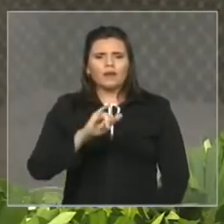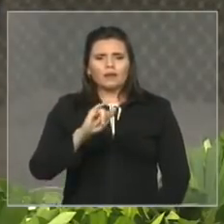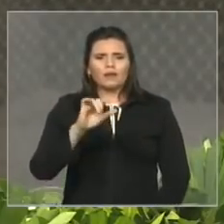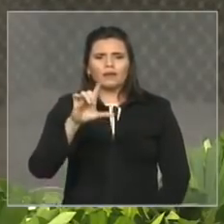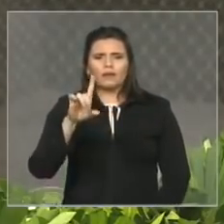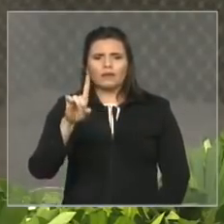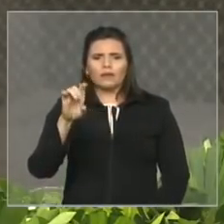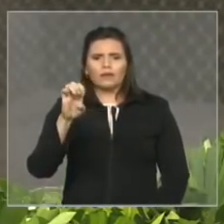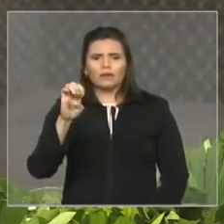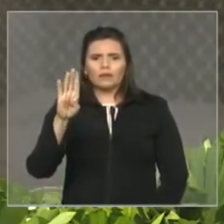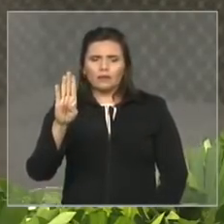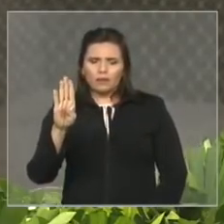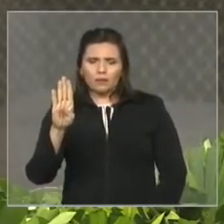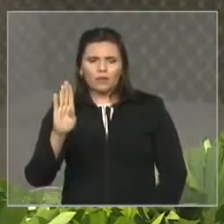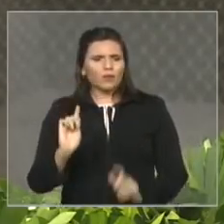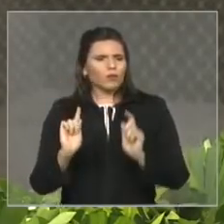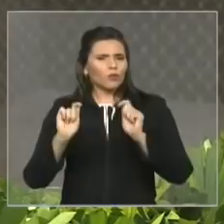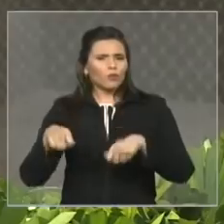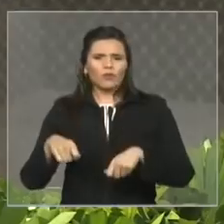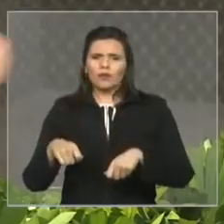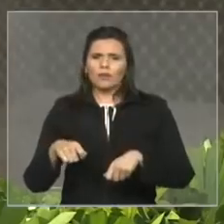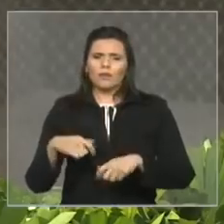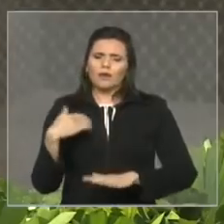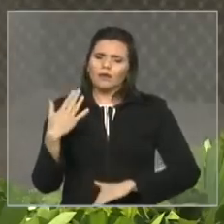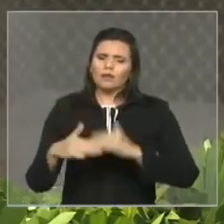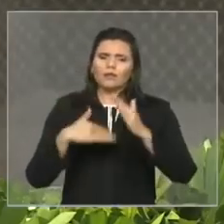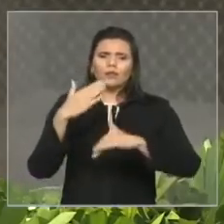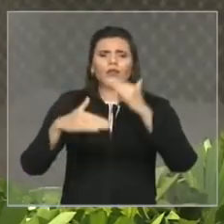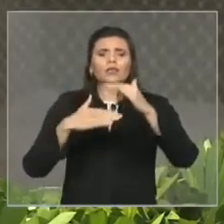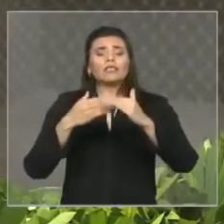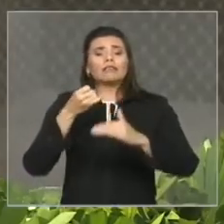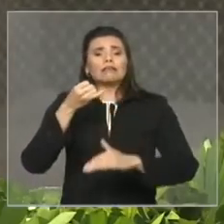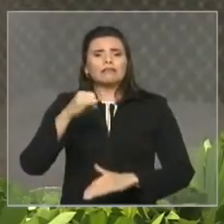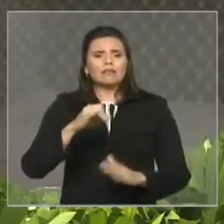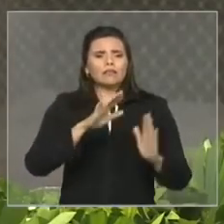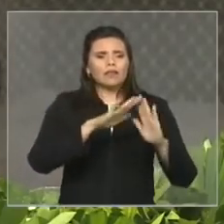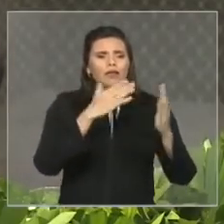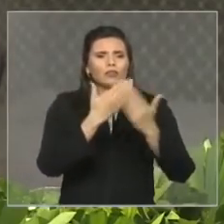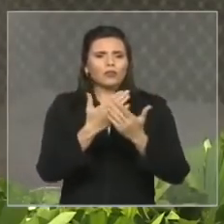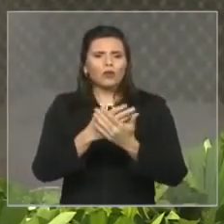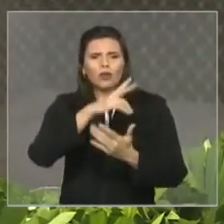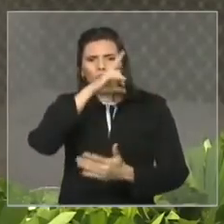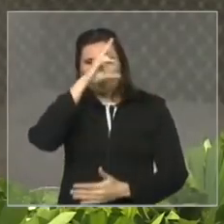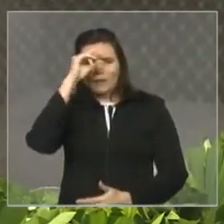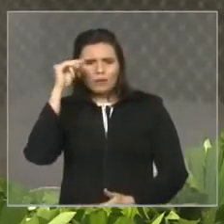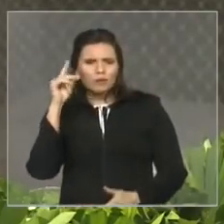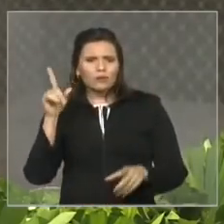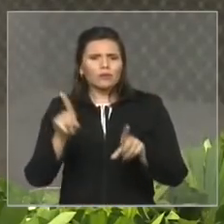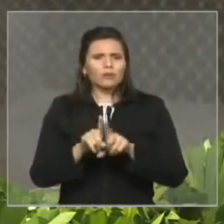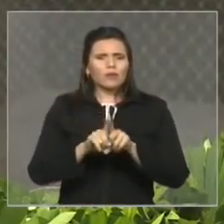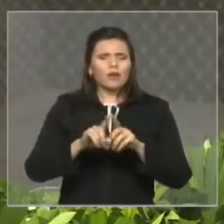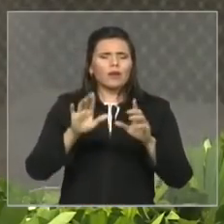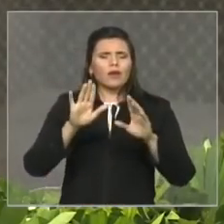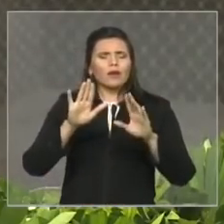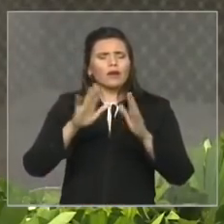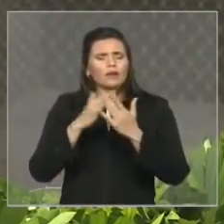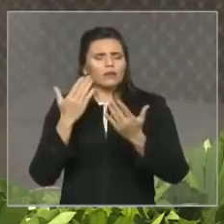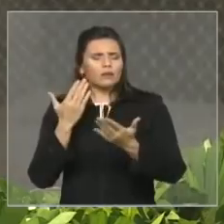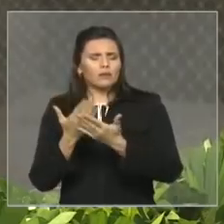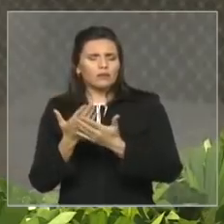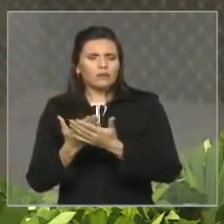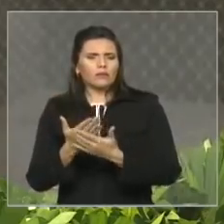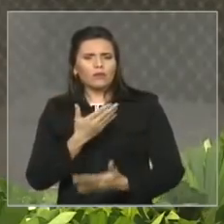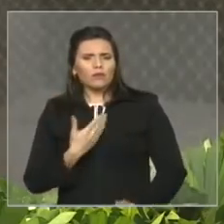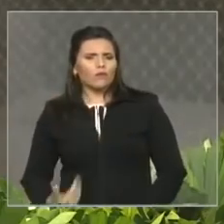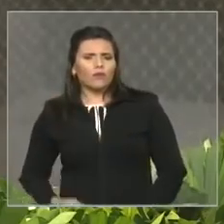se não houver idêntico esforço por parte das redes municipais há aqui muitos eminentes prefeitos vejo ali